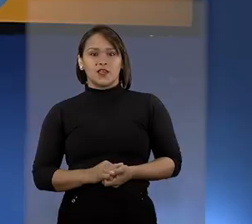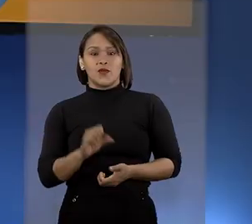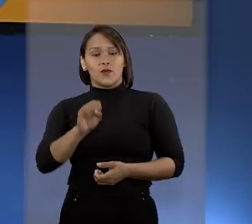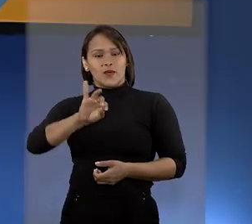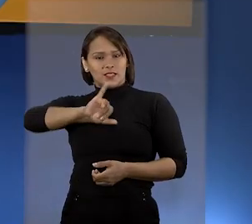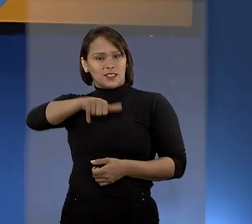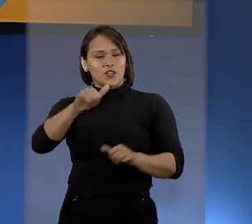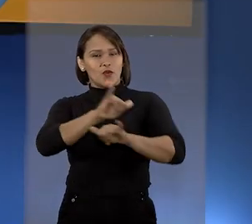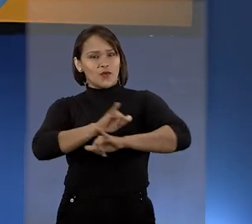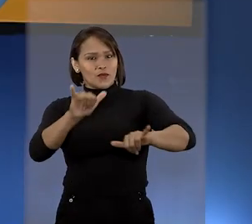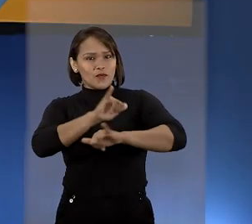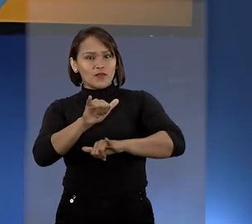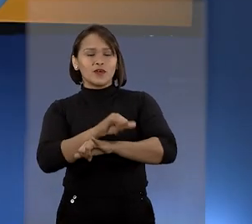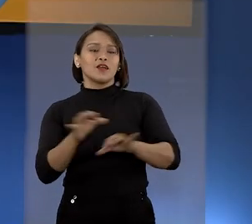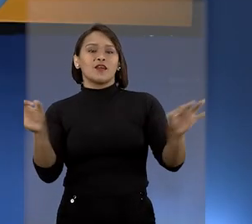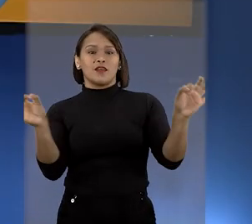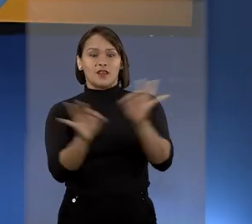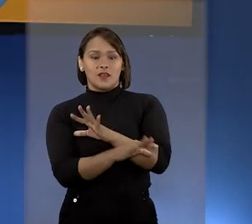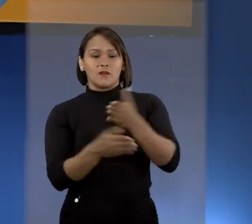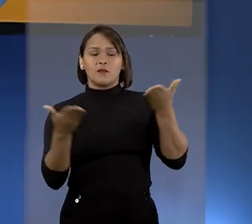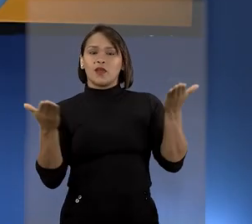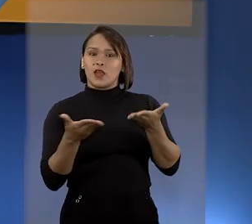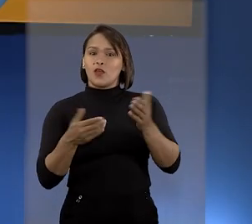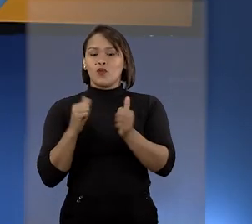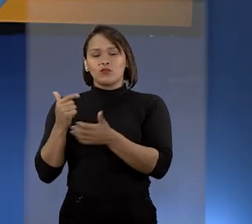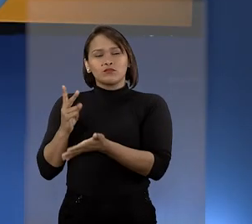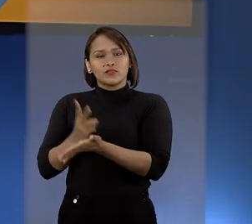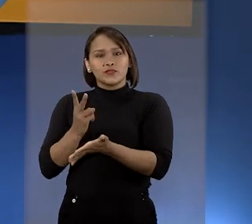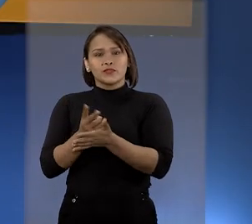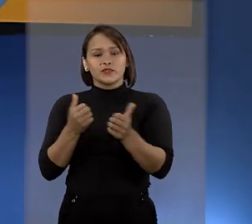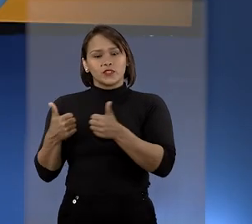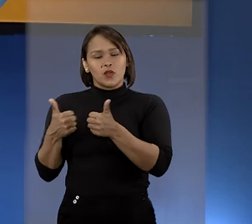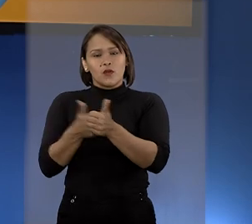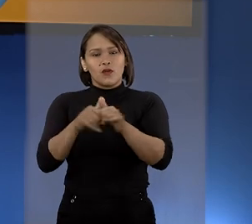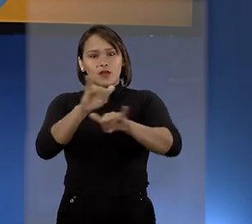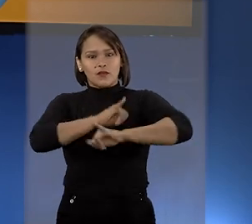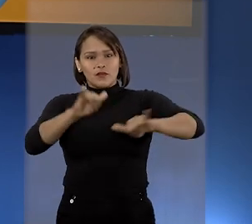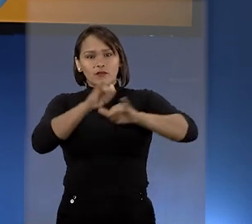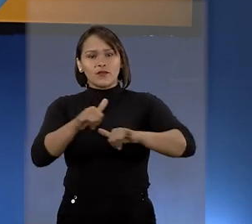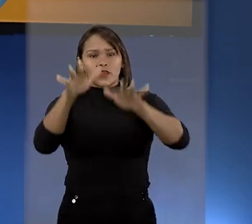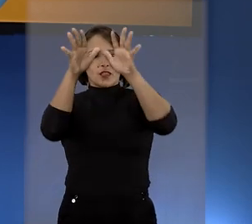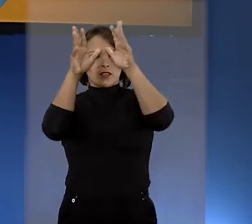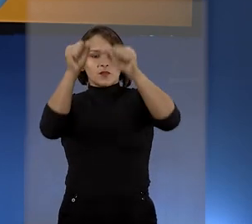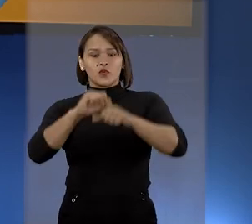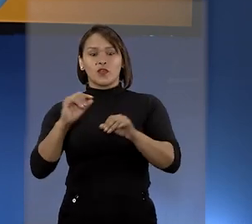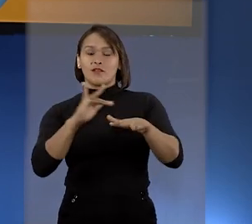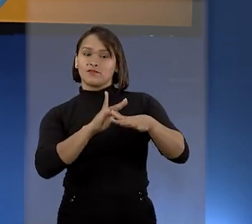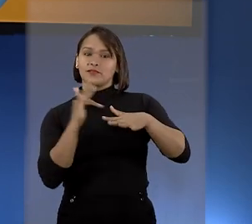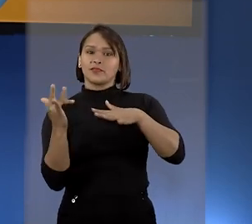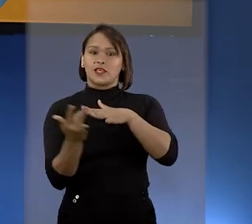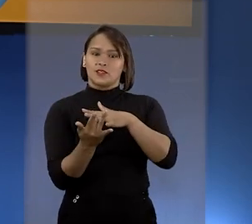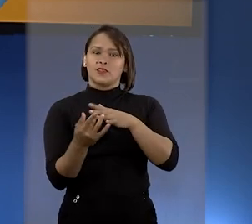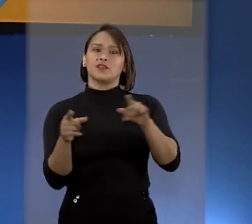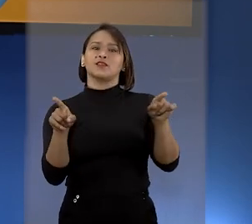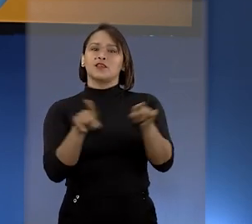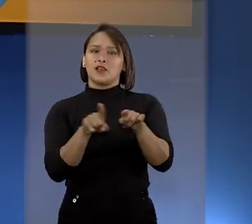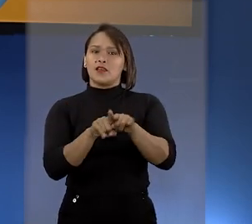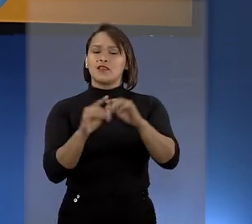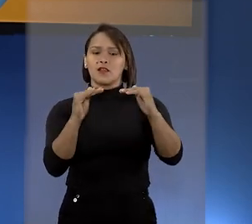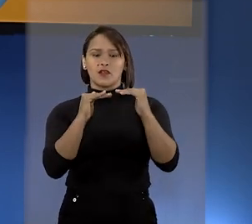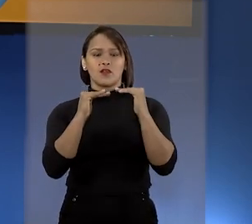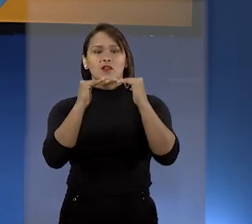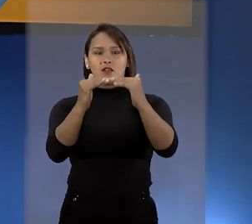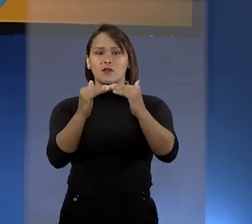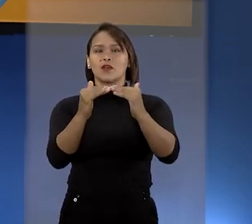O STJ Notícias termina aqui. Continue acompanhando as notícias do tribunal nas nossas redes sociais